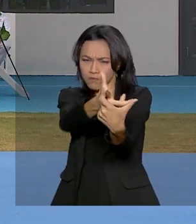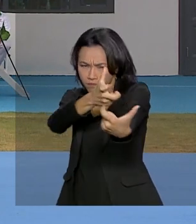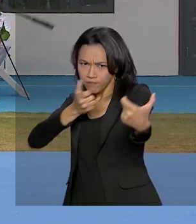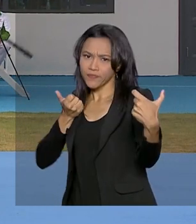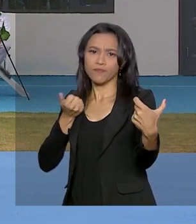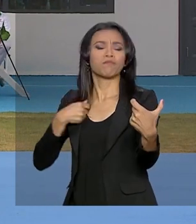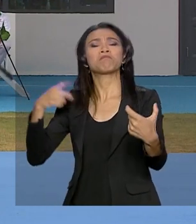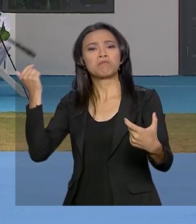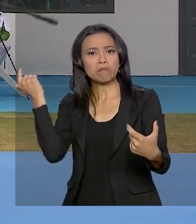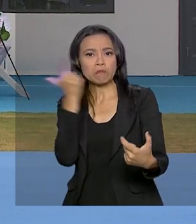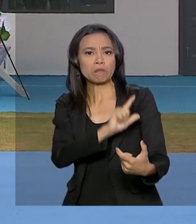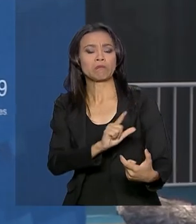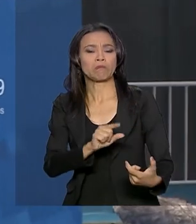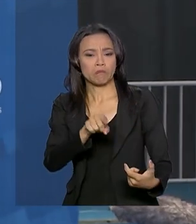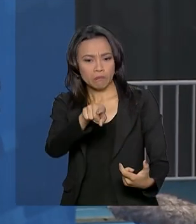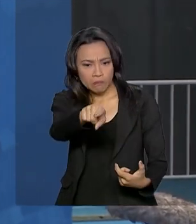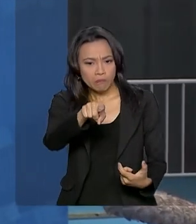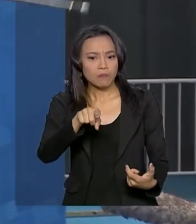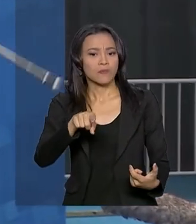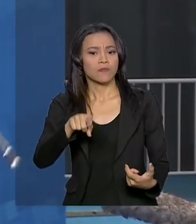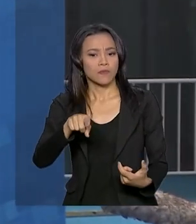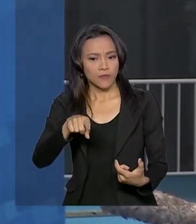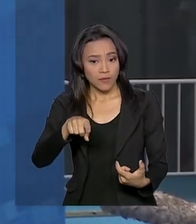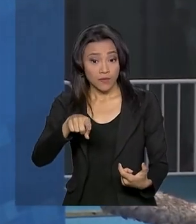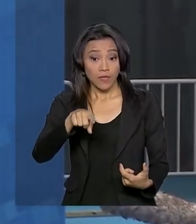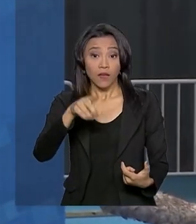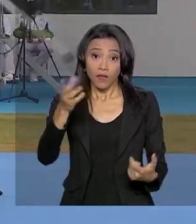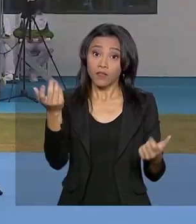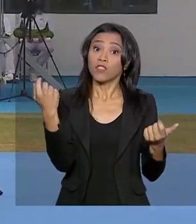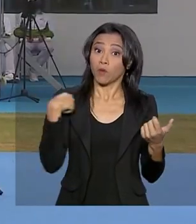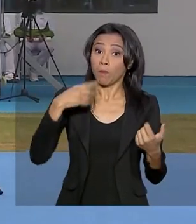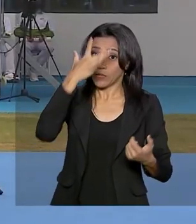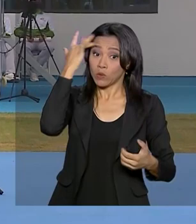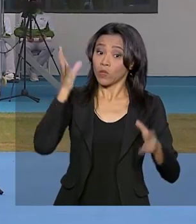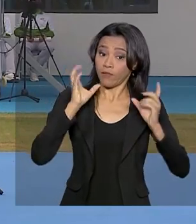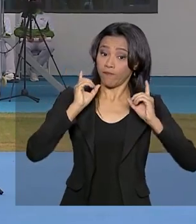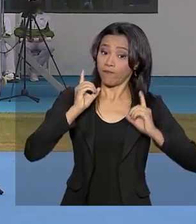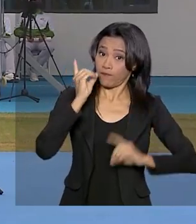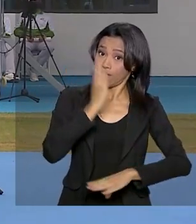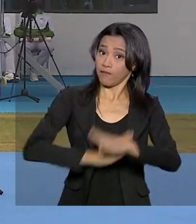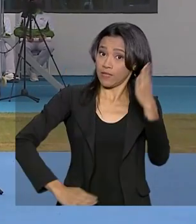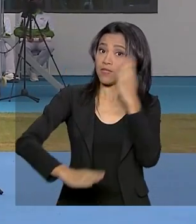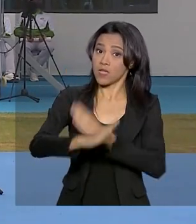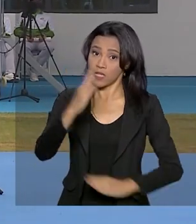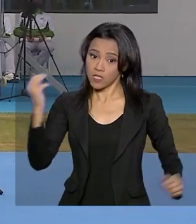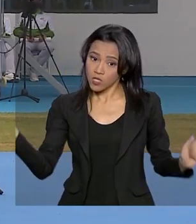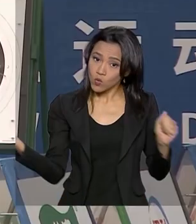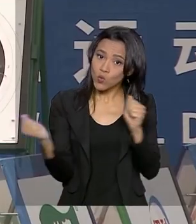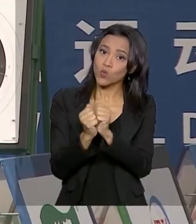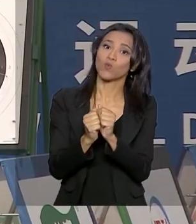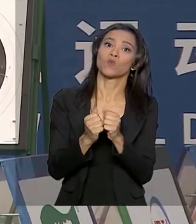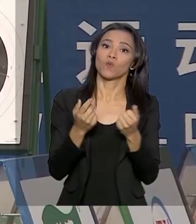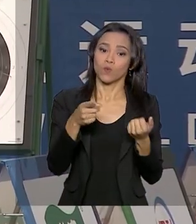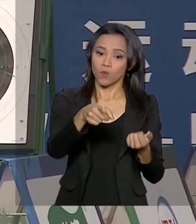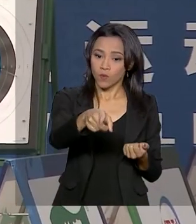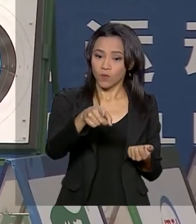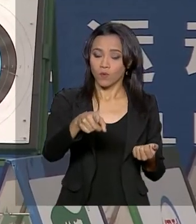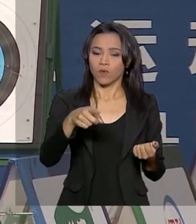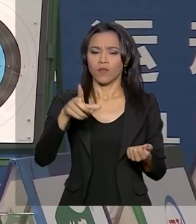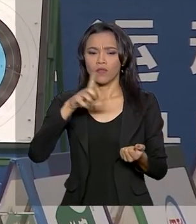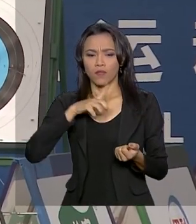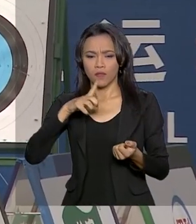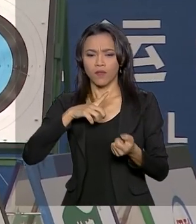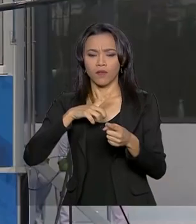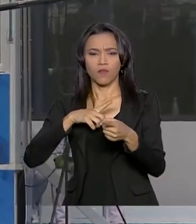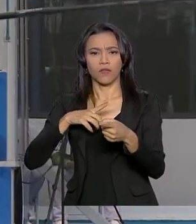nós tivemos uma prova que colocou atletas com e sem deficiência competindo juntos. A equipe brasileira foi formada por Marcos